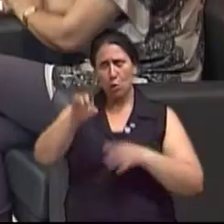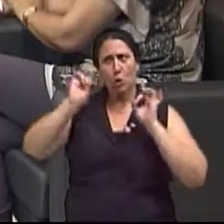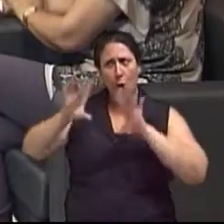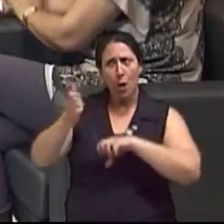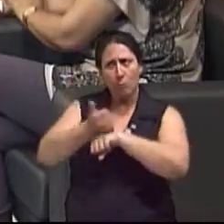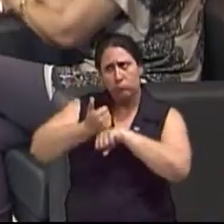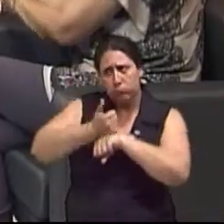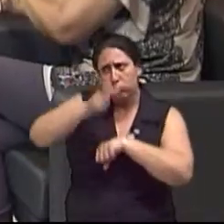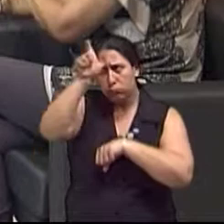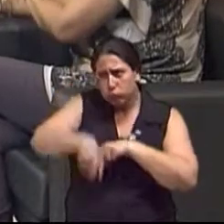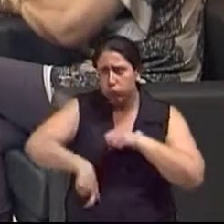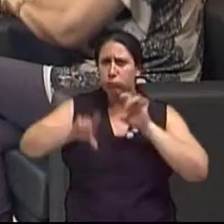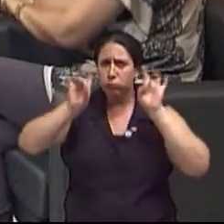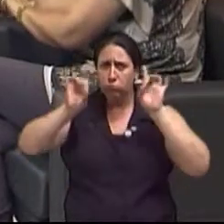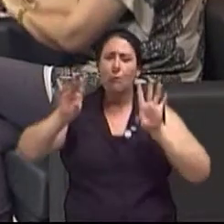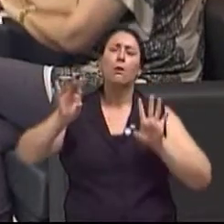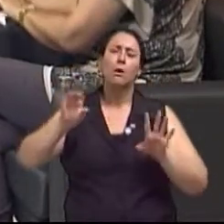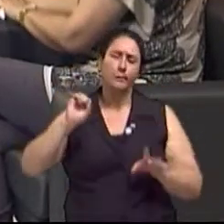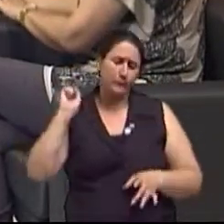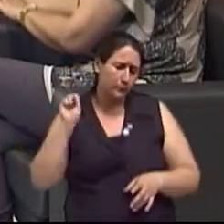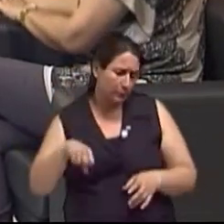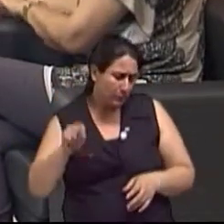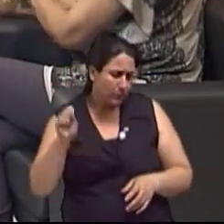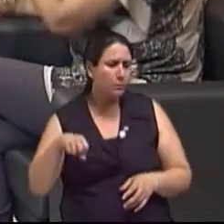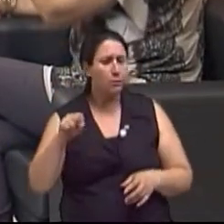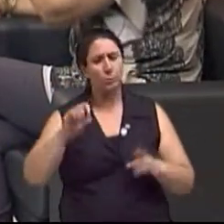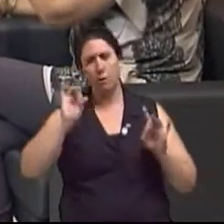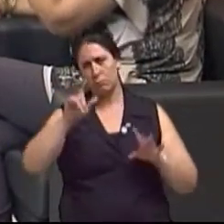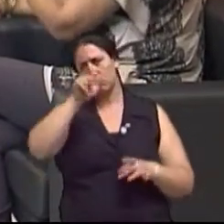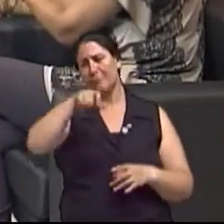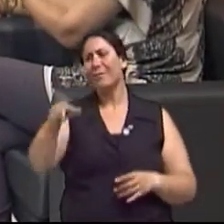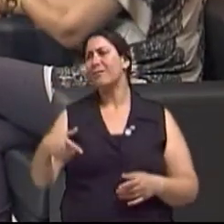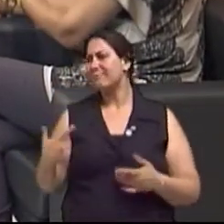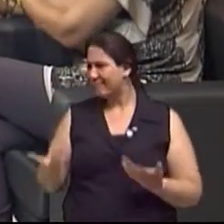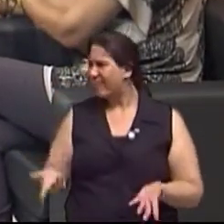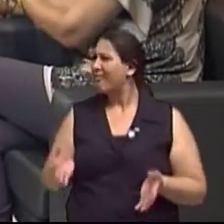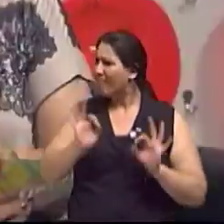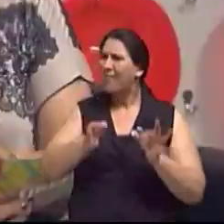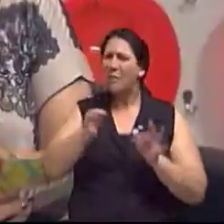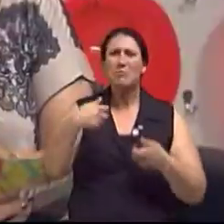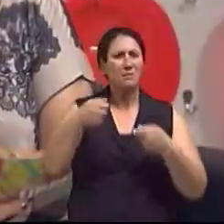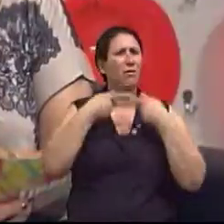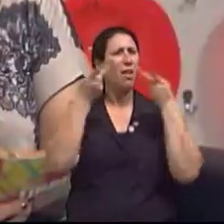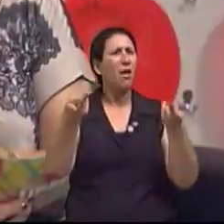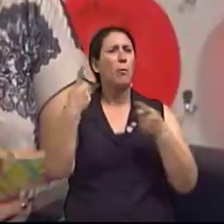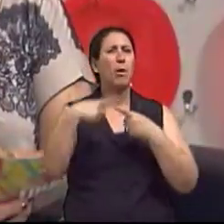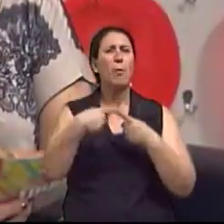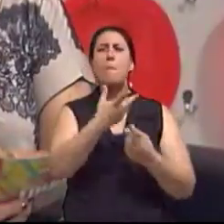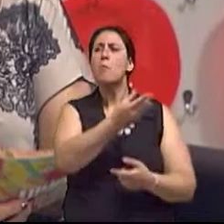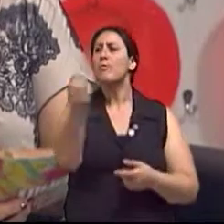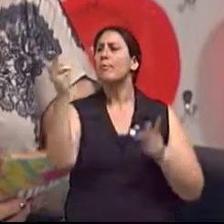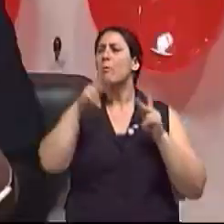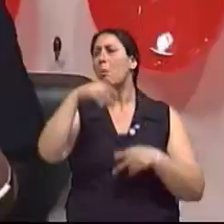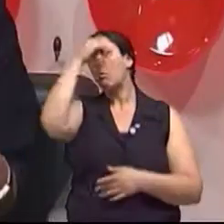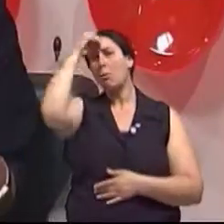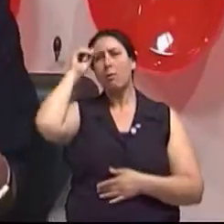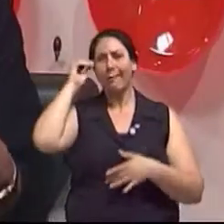aparelho? Sim, Isso que a gente tem que tomar bastante cuidado, né? Exatamente. Infelizmente, hoje em dia, a gente tem que dizer isso. É verdade, porque